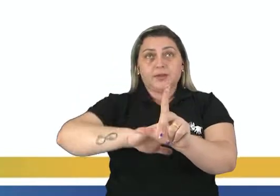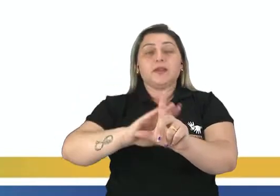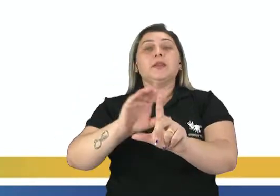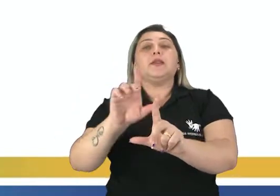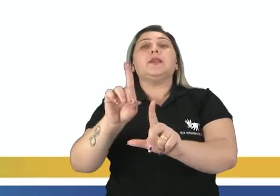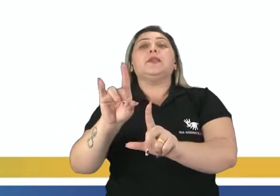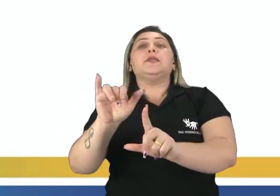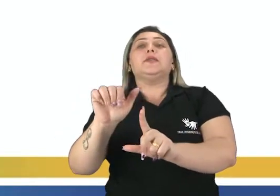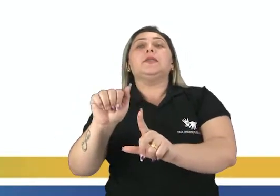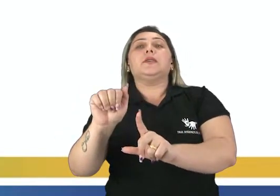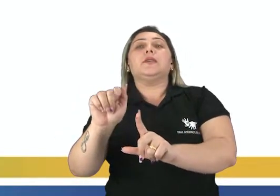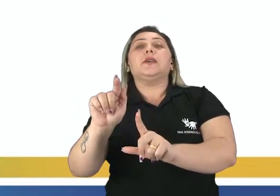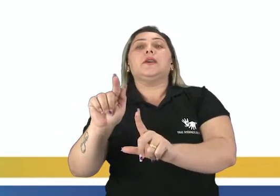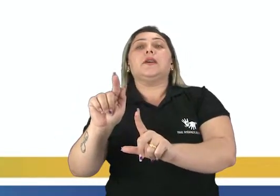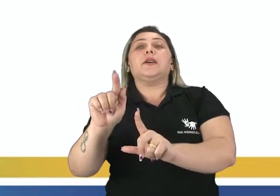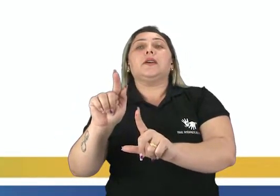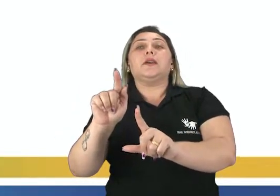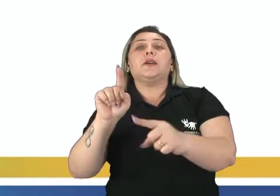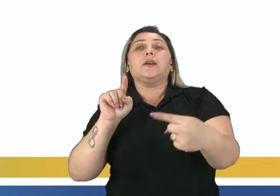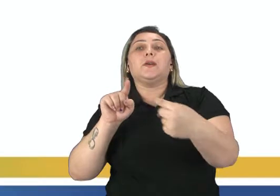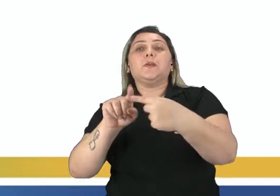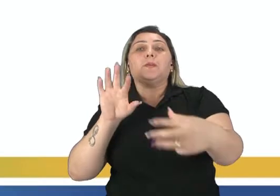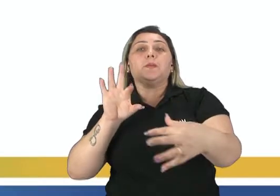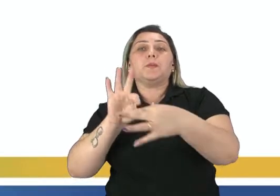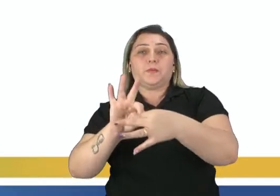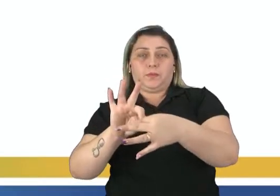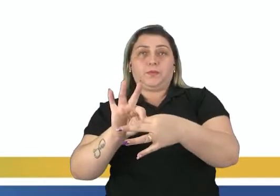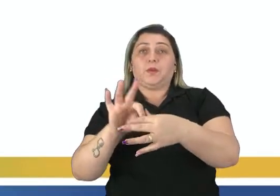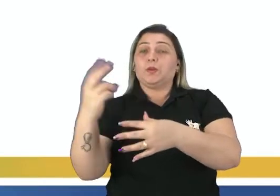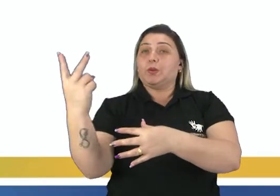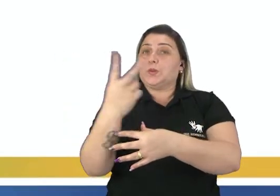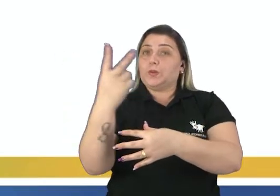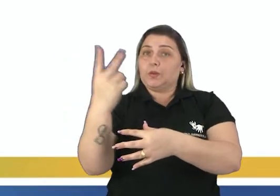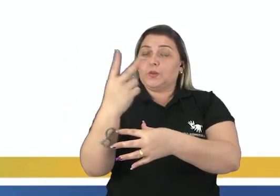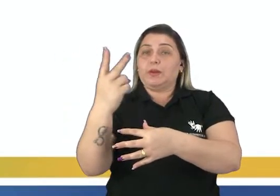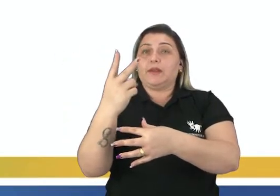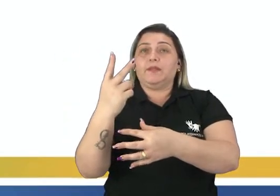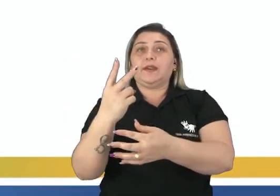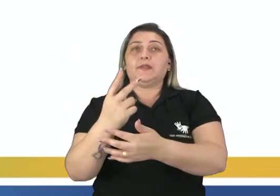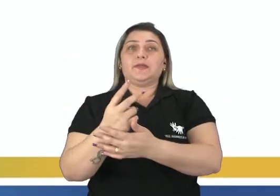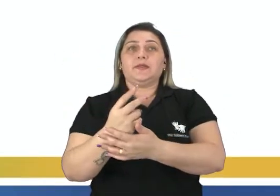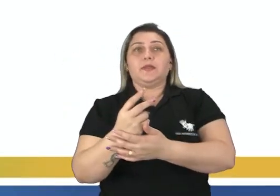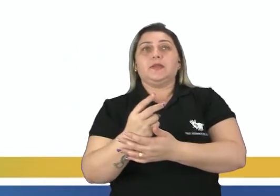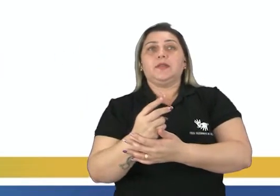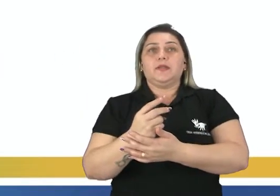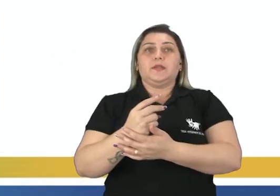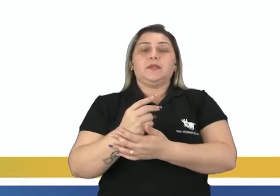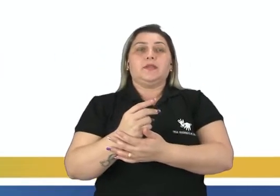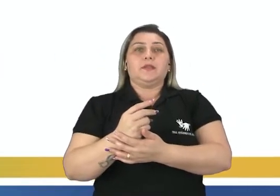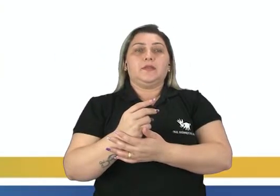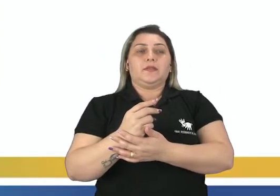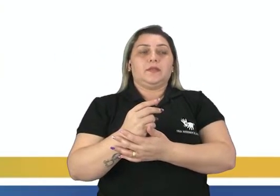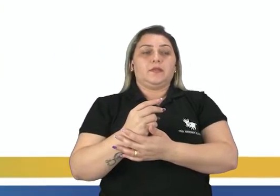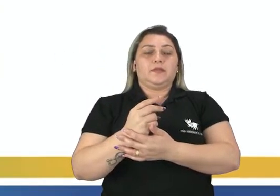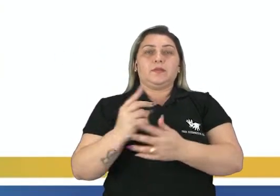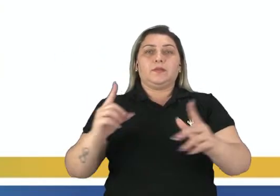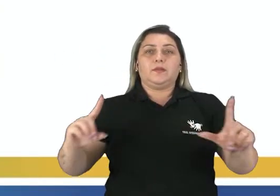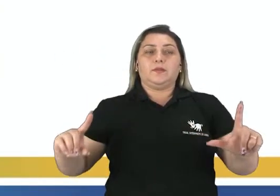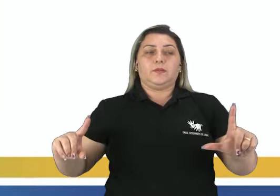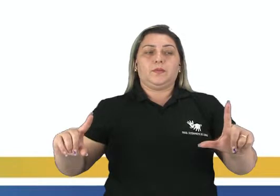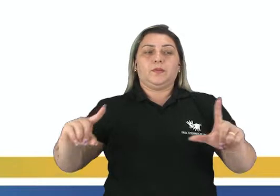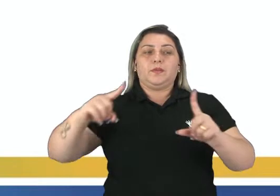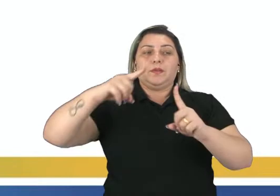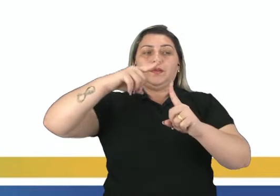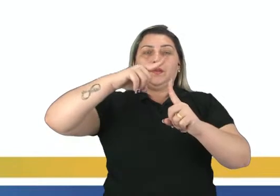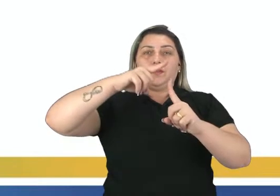segmentos de reta que ligam dois de seus vértices não consecutivos. As imagens aí que aparecem a seguir,